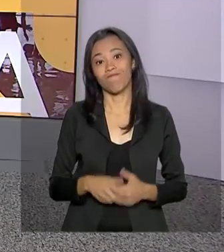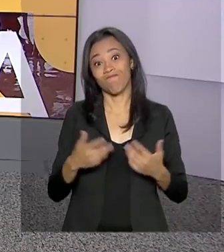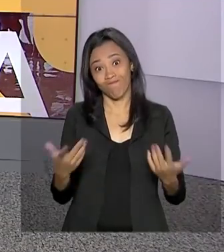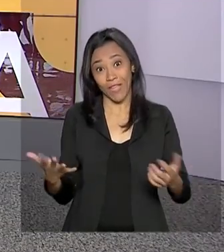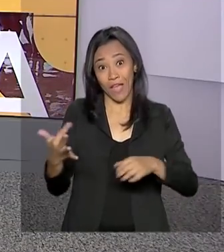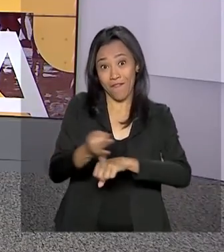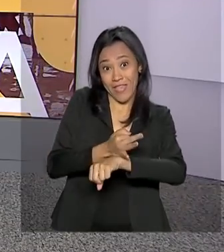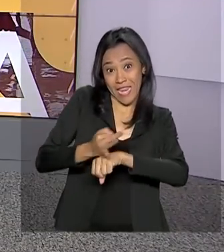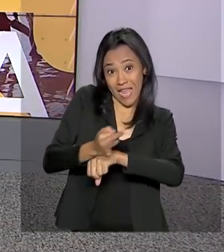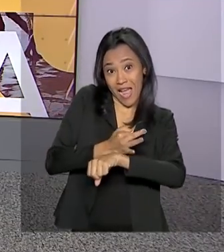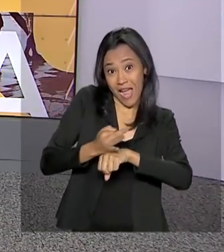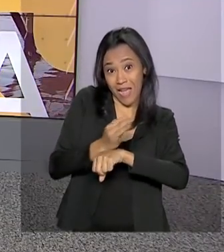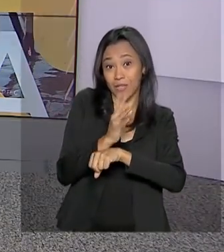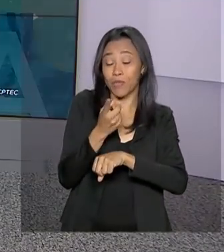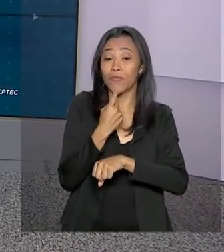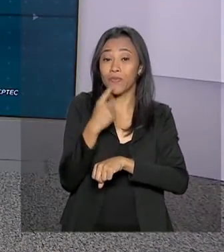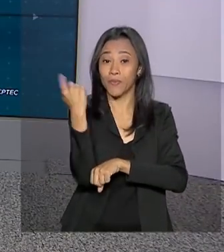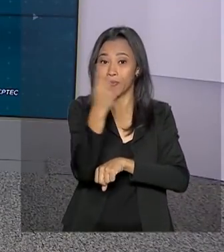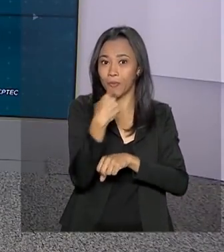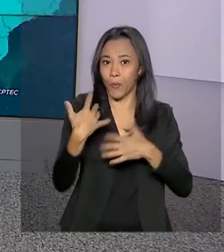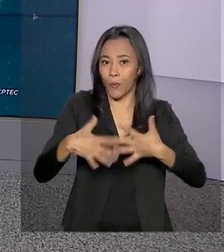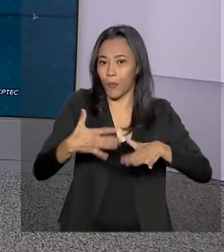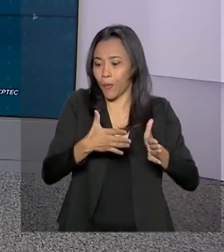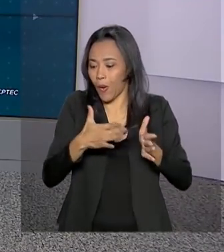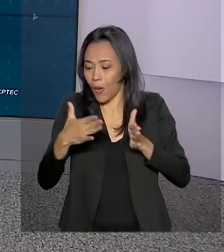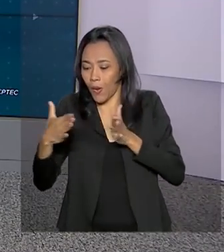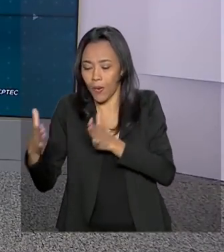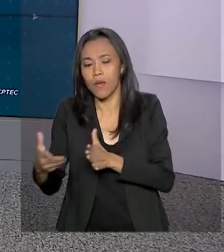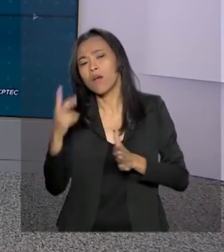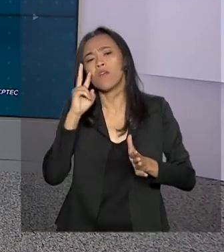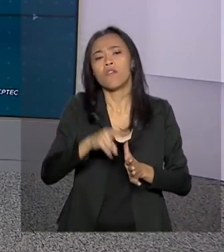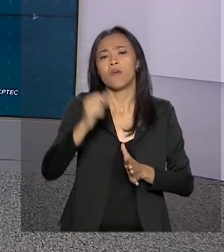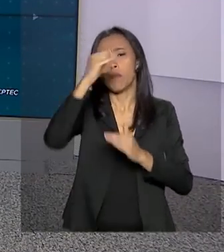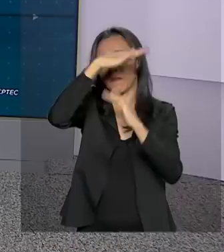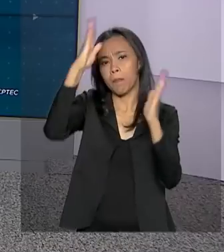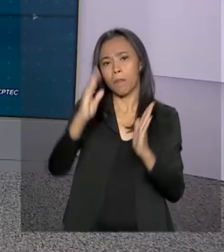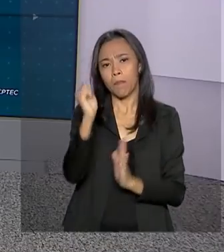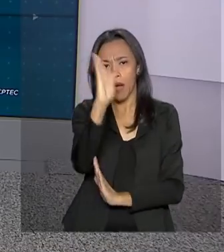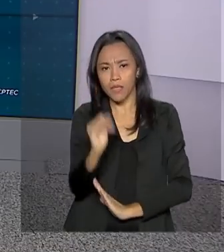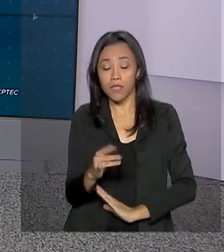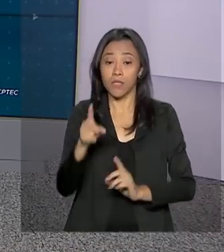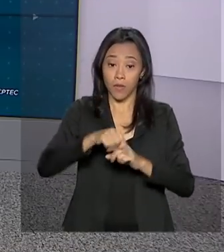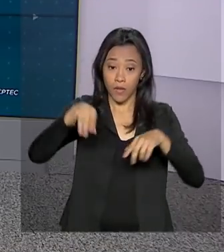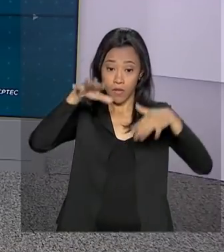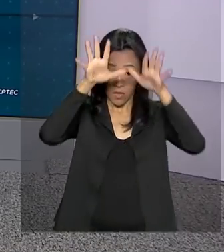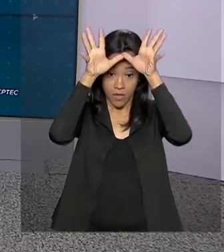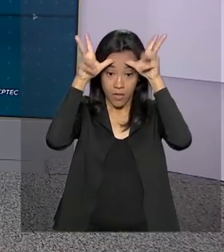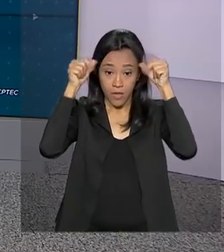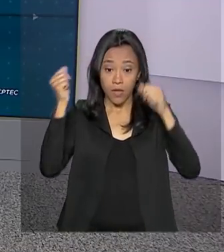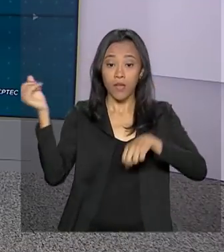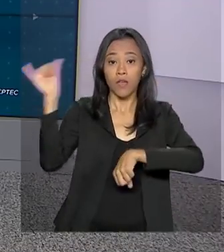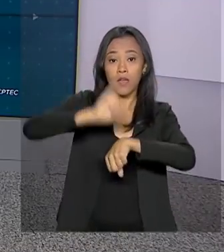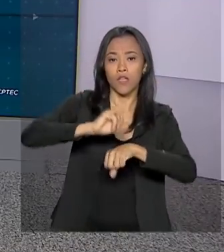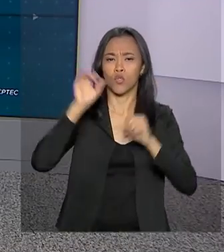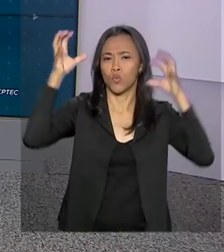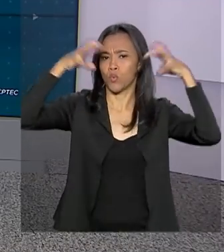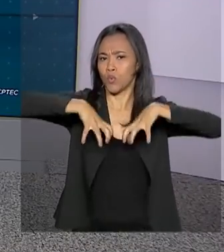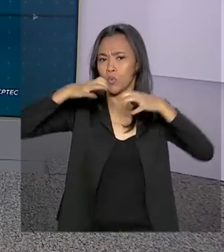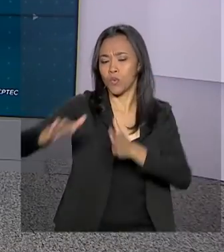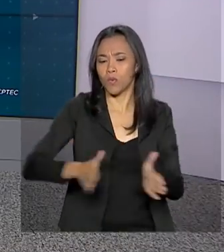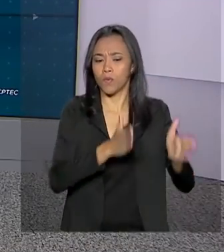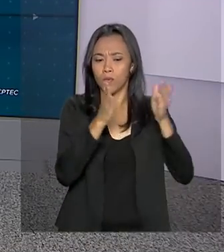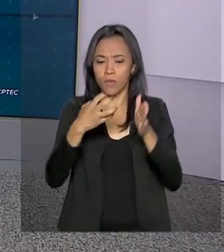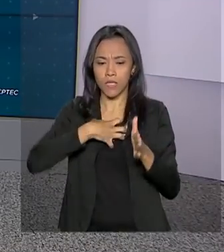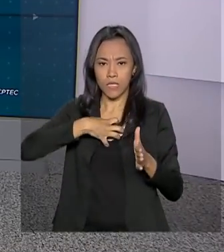Feriado prolongado, né? Vamos então ao nosso mapa? Olha só. Em Boa Vista, nós temos pancadas de chuva. Em Salvador,